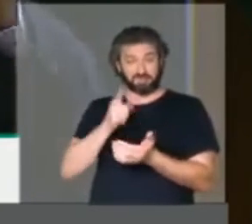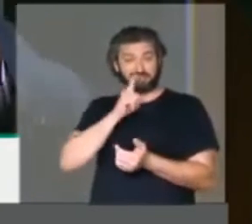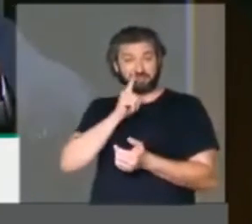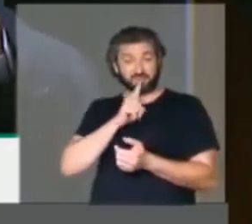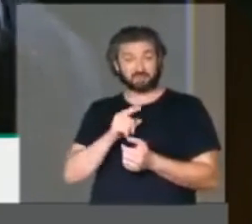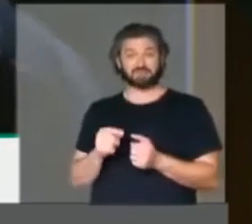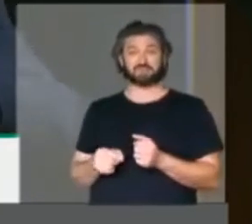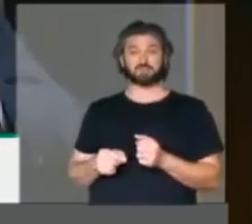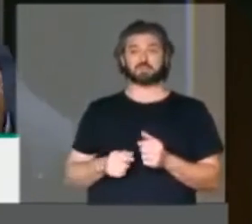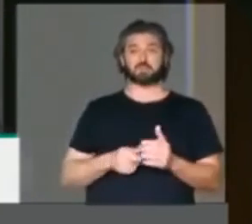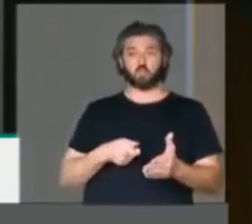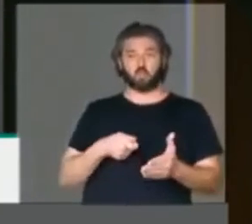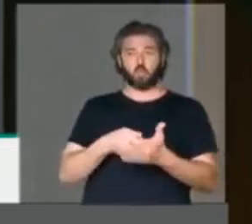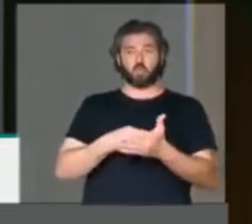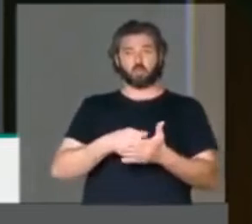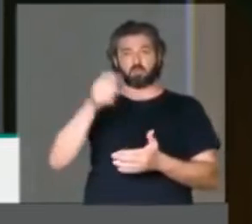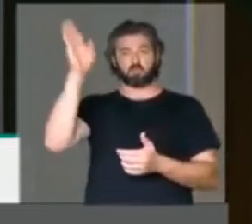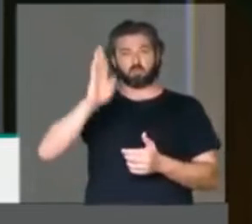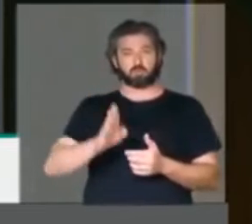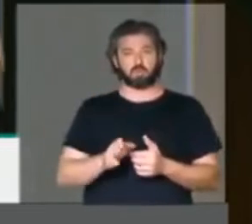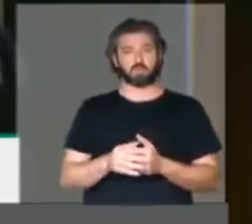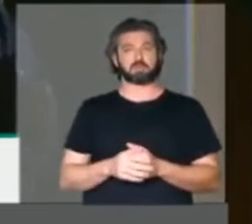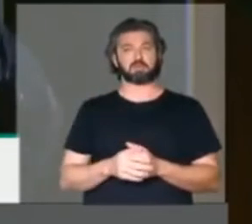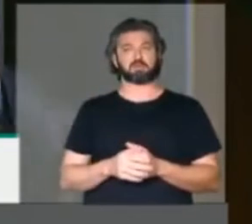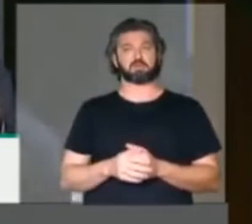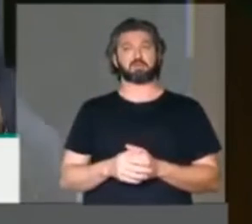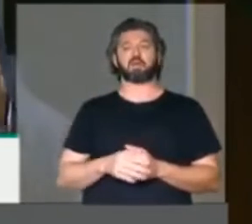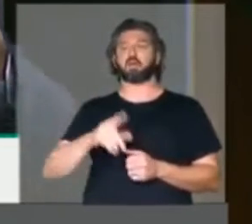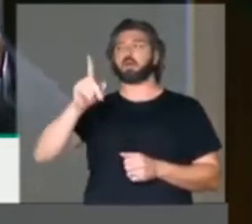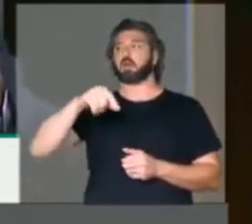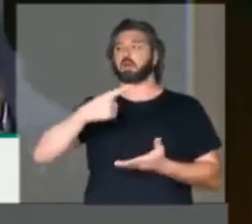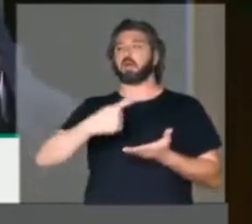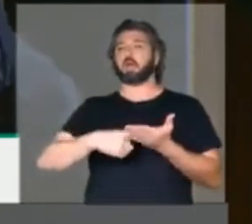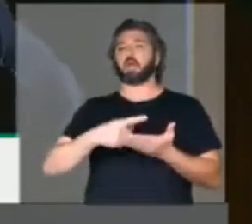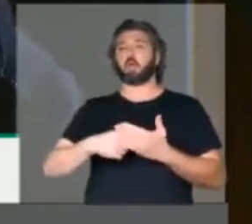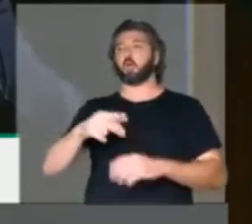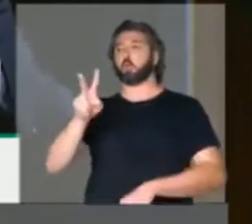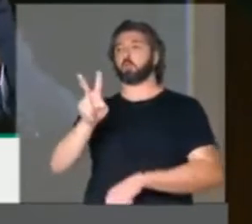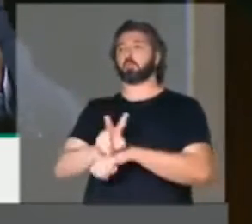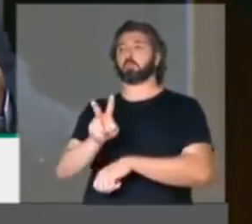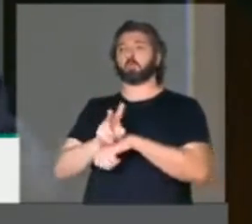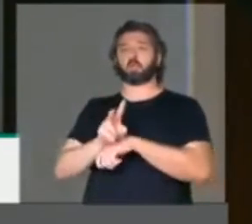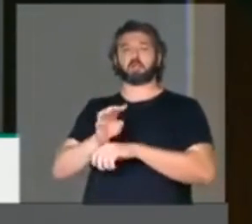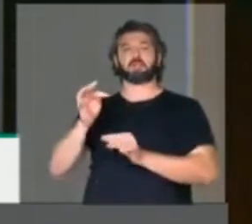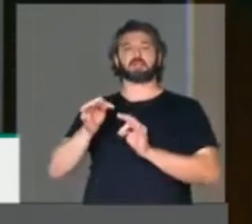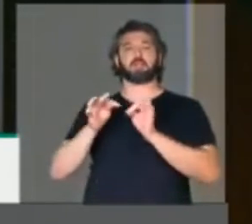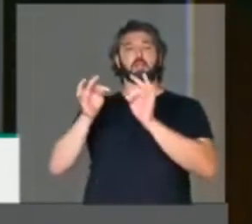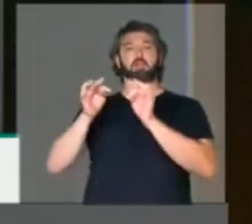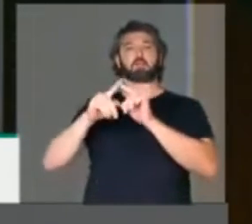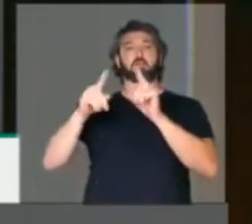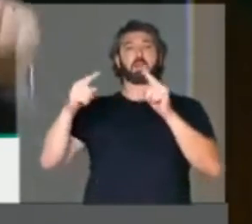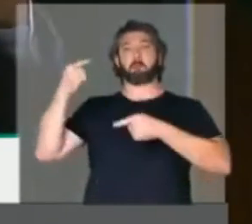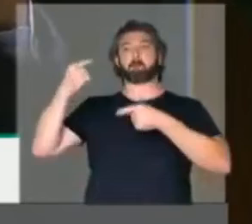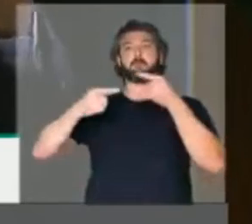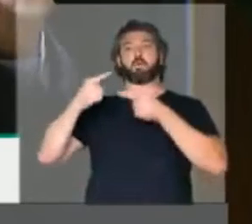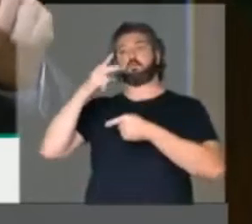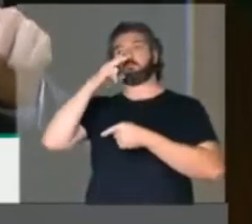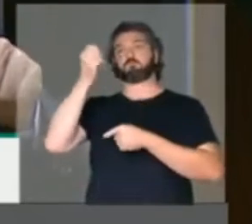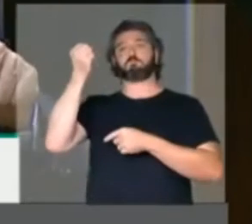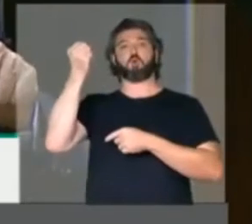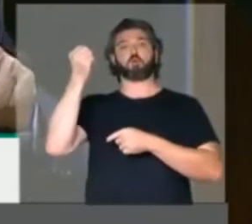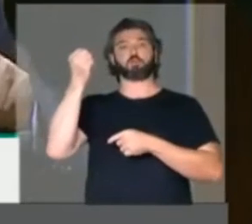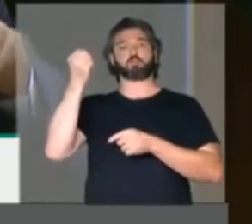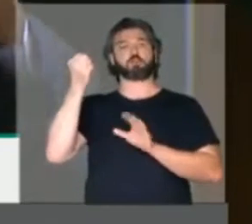Estados Unidos impõem ao Brasil é um acordo de salvaguardas políticas. Porque esse